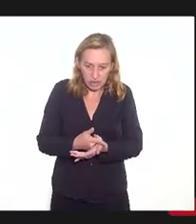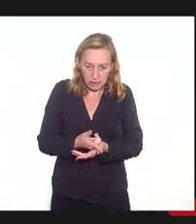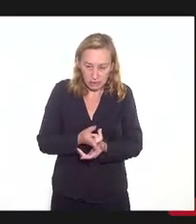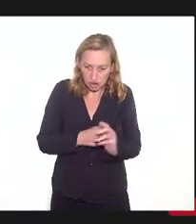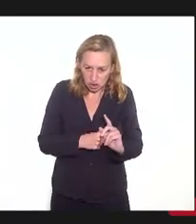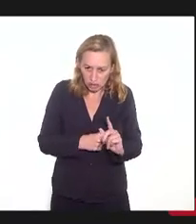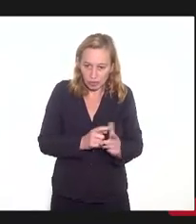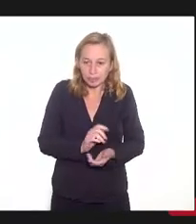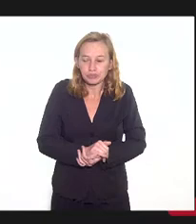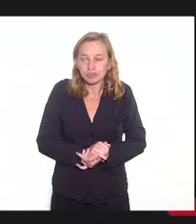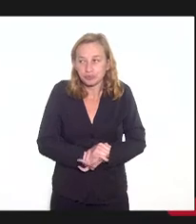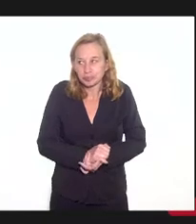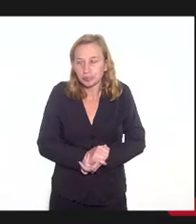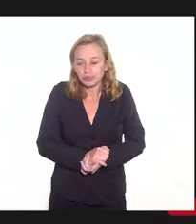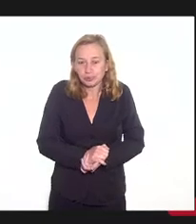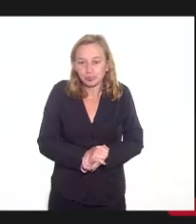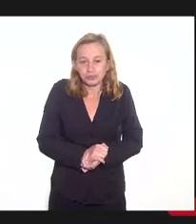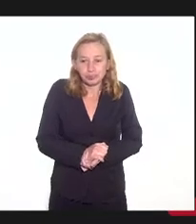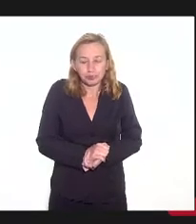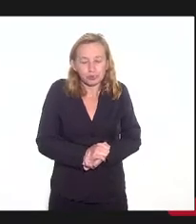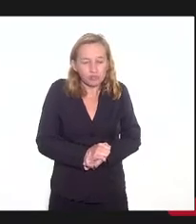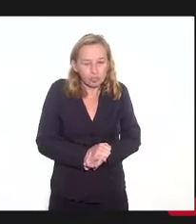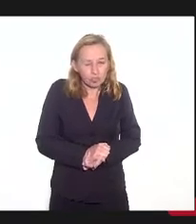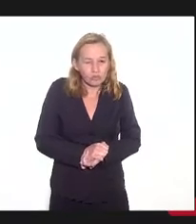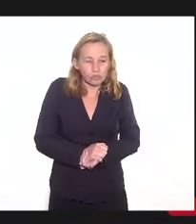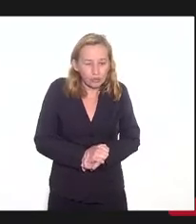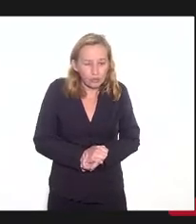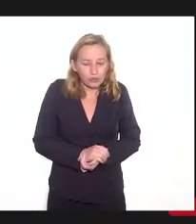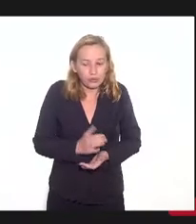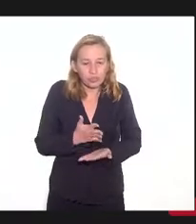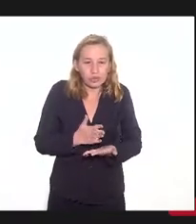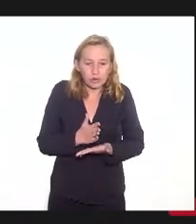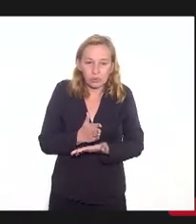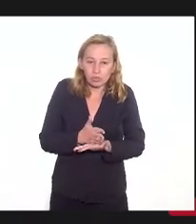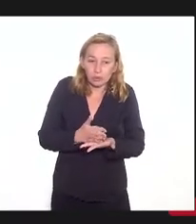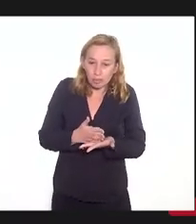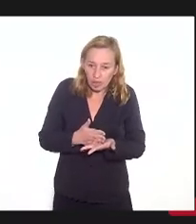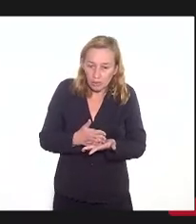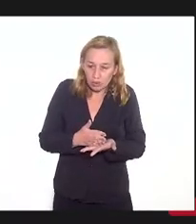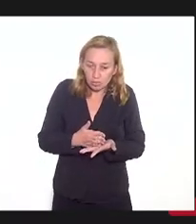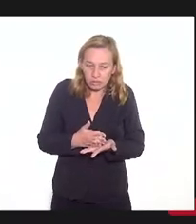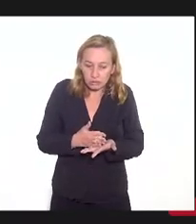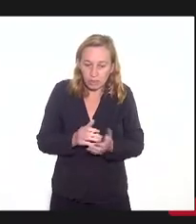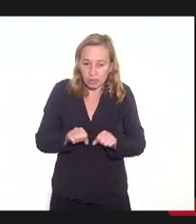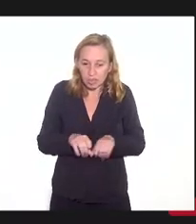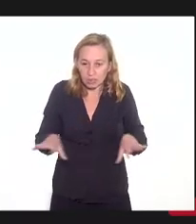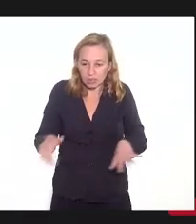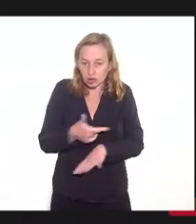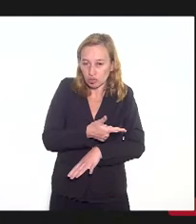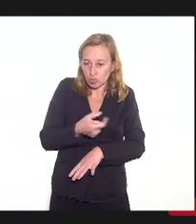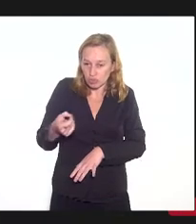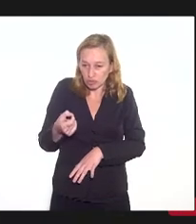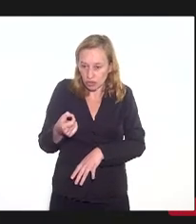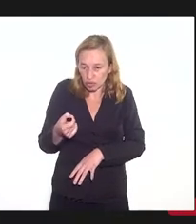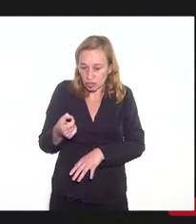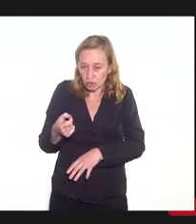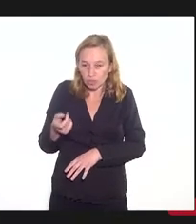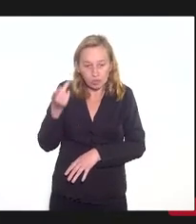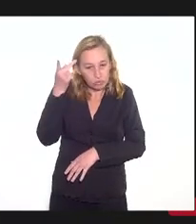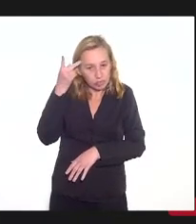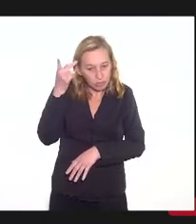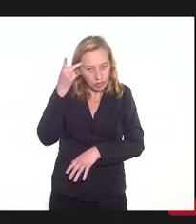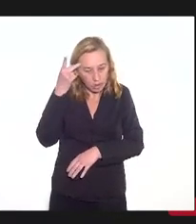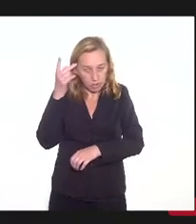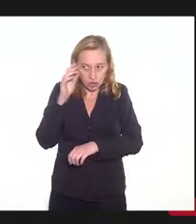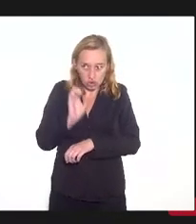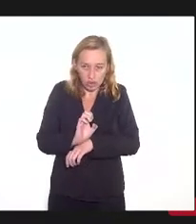dívida foi ainda lá no meio da pandemia do ano de 2020. Foi o estado de São Paulo, que não